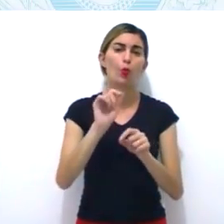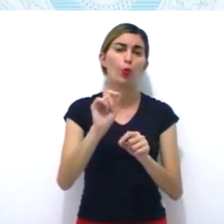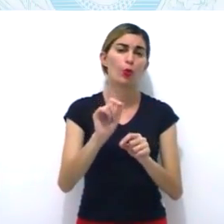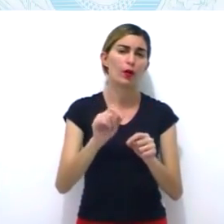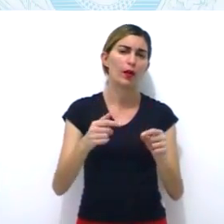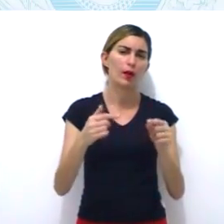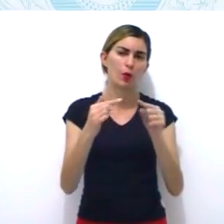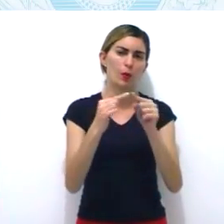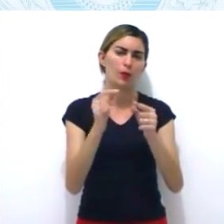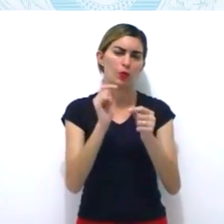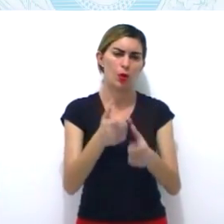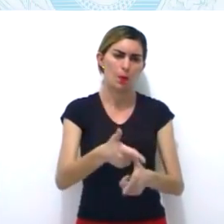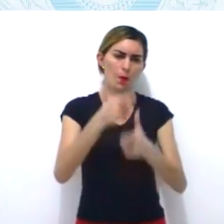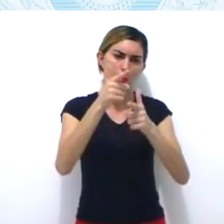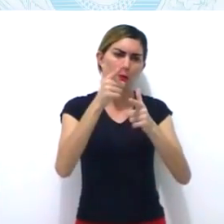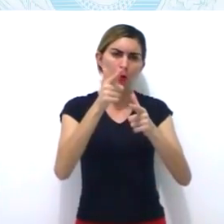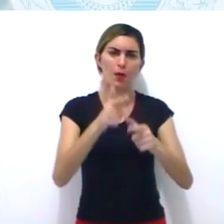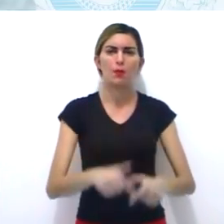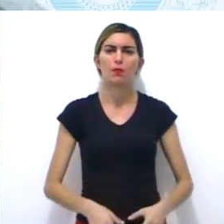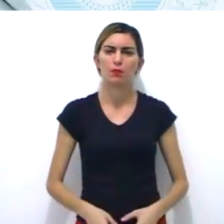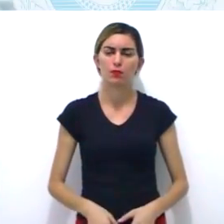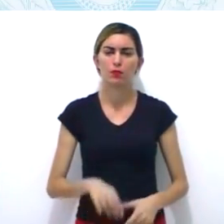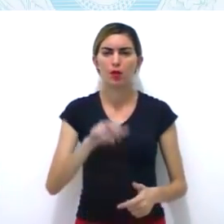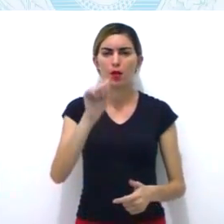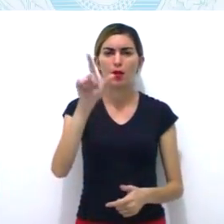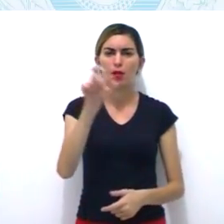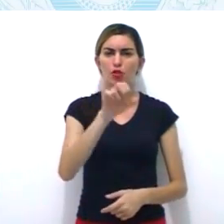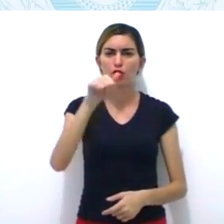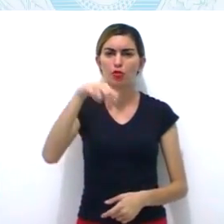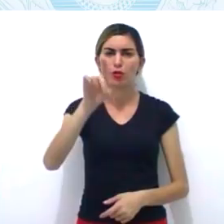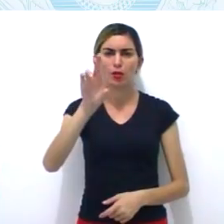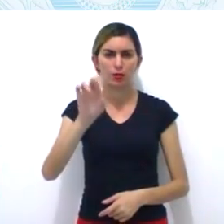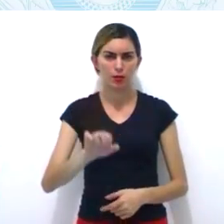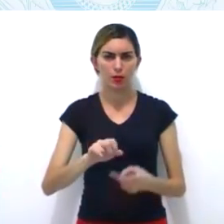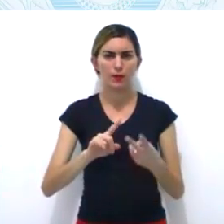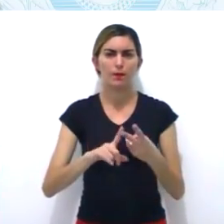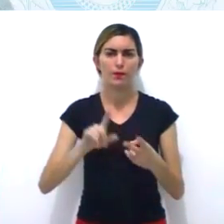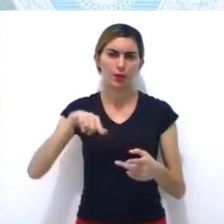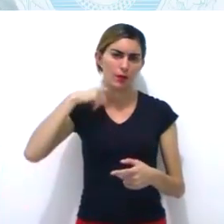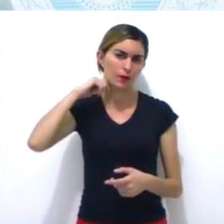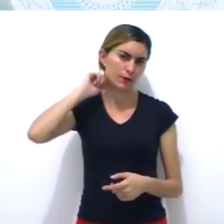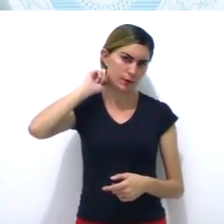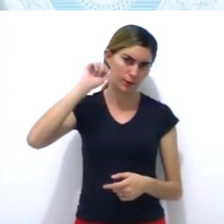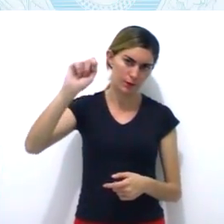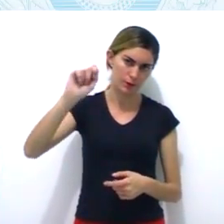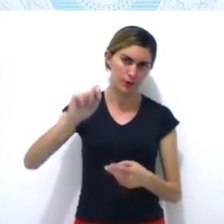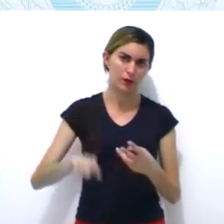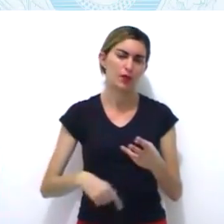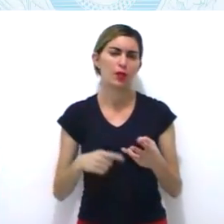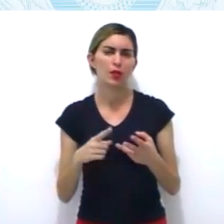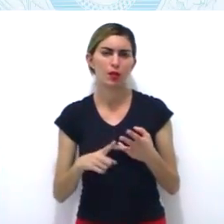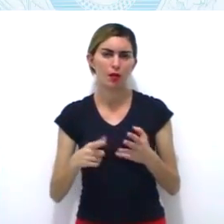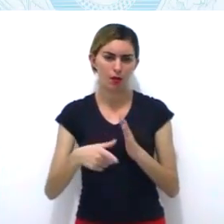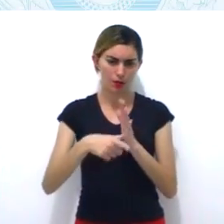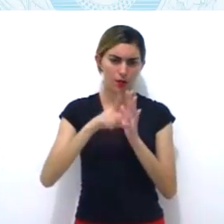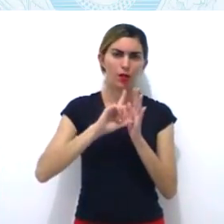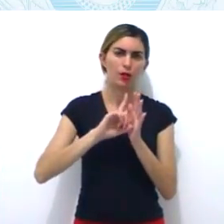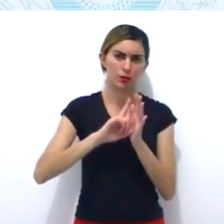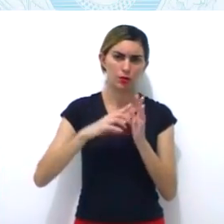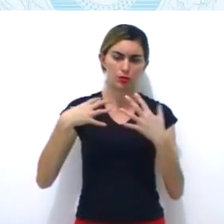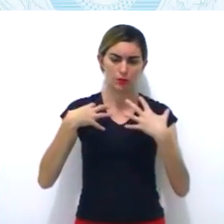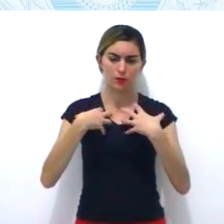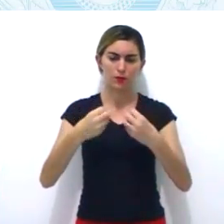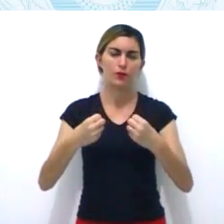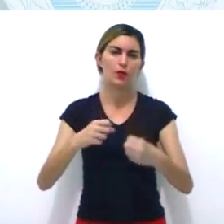ser capturado, cruz-cabugar, recebendo as notícias do fracasso, o movimento não retornou ao